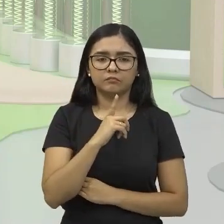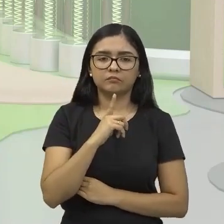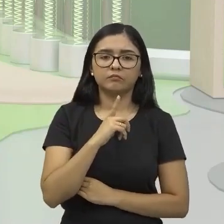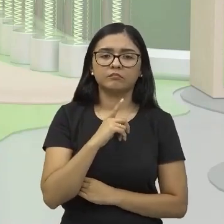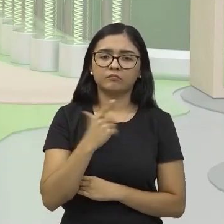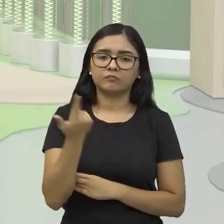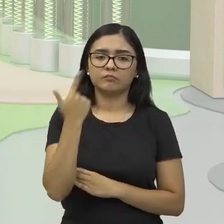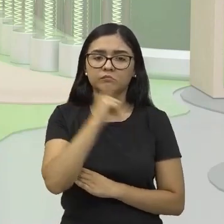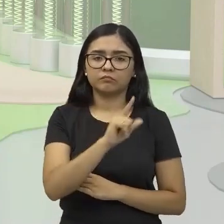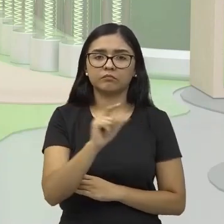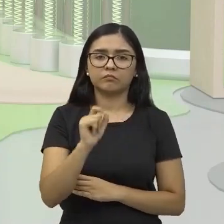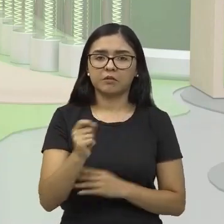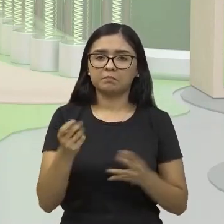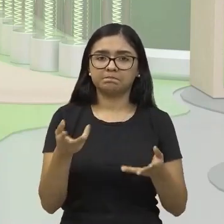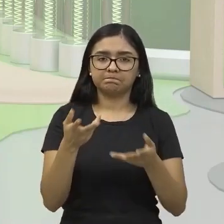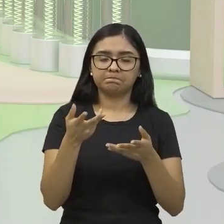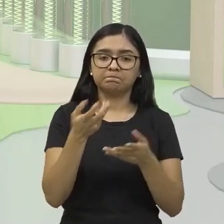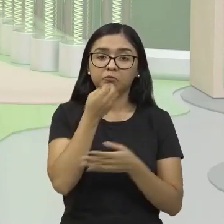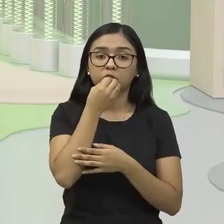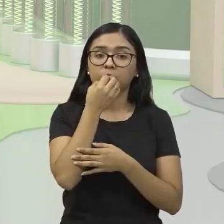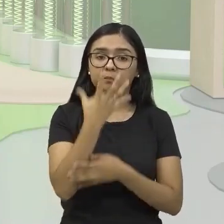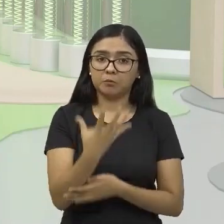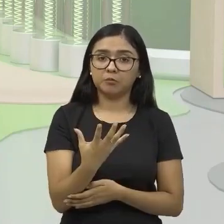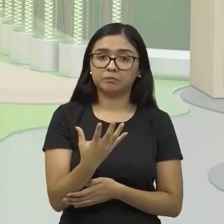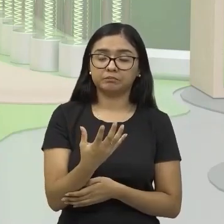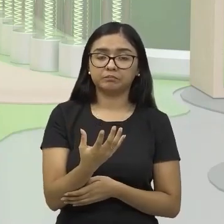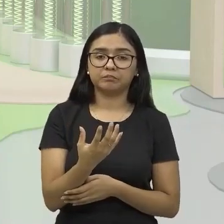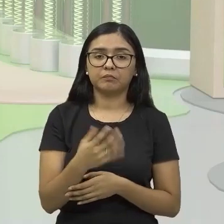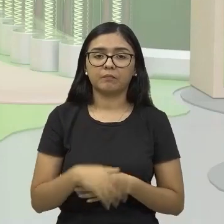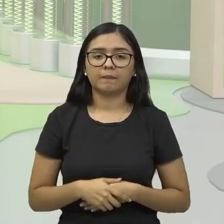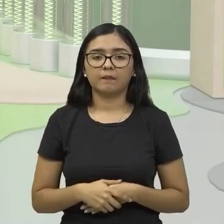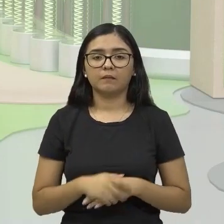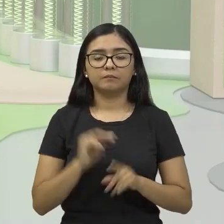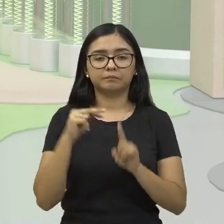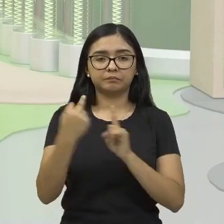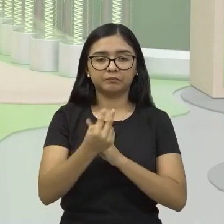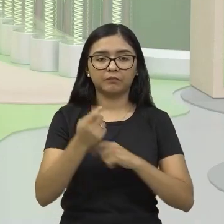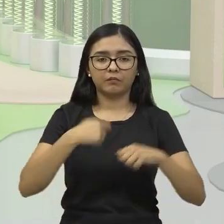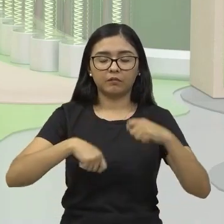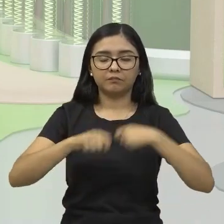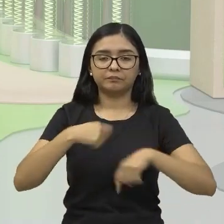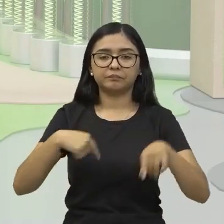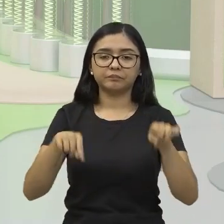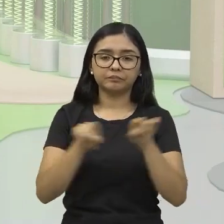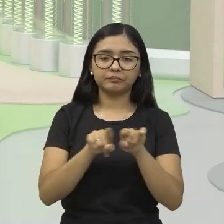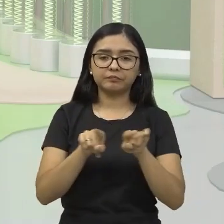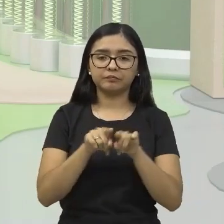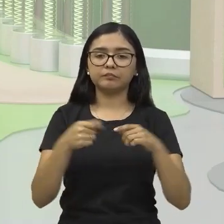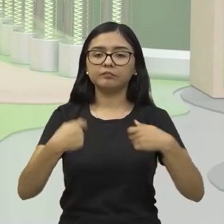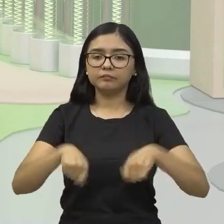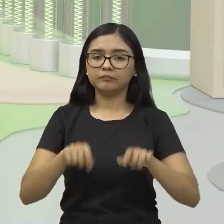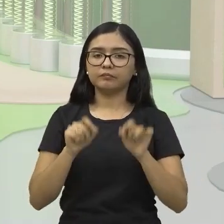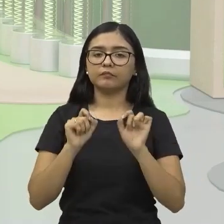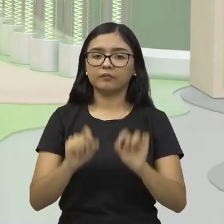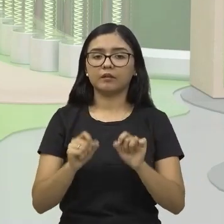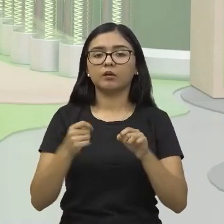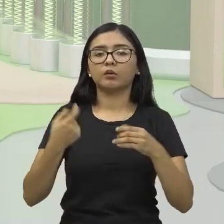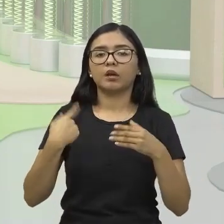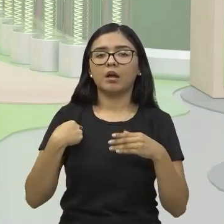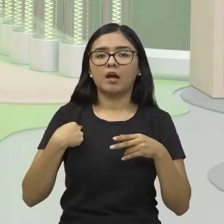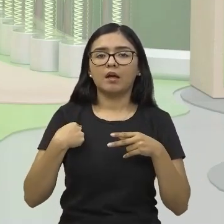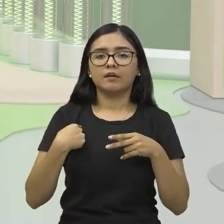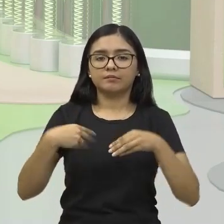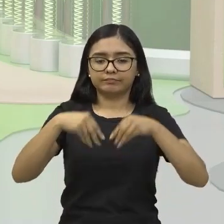né, ele é considerado excelente do ponto de vista aí econômico também. Então, é necessário aí fazer essas perfurações